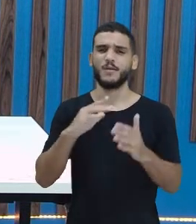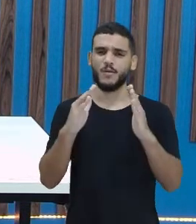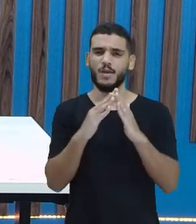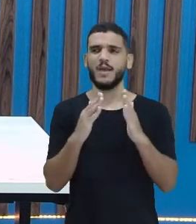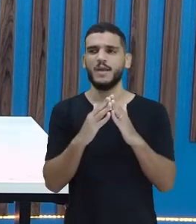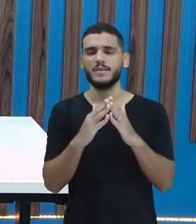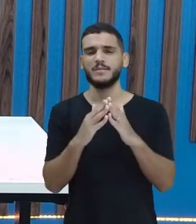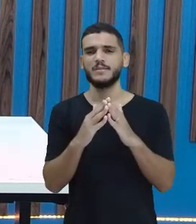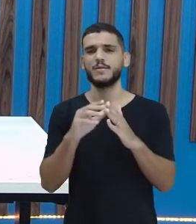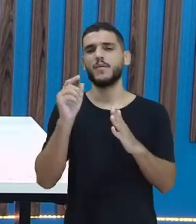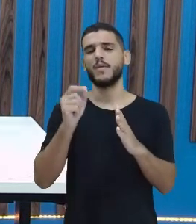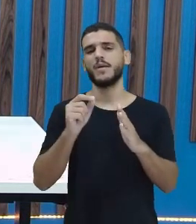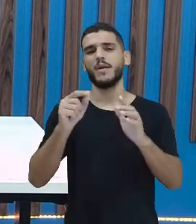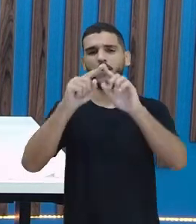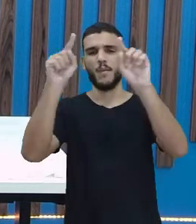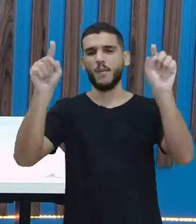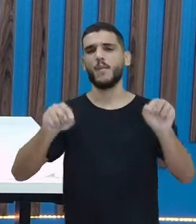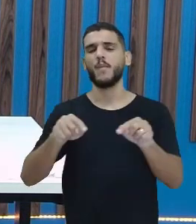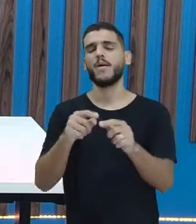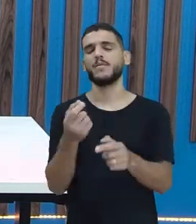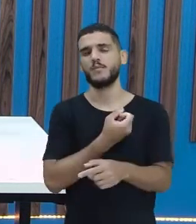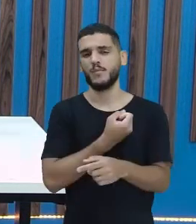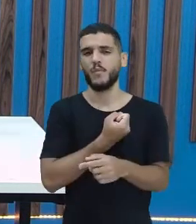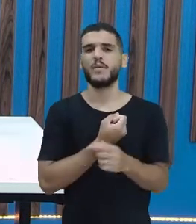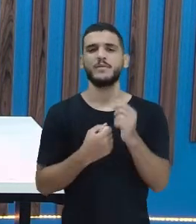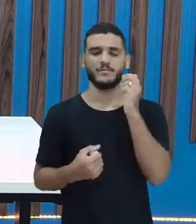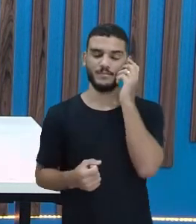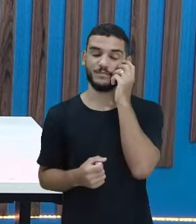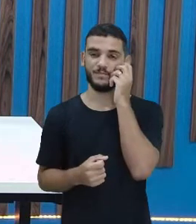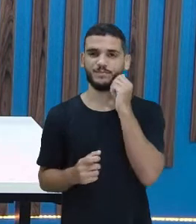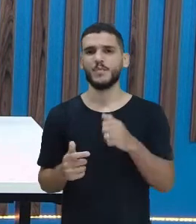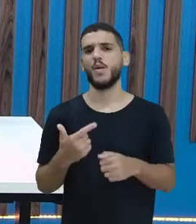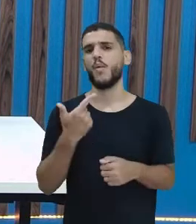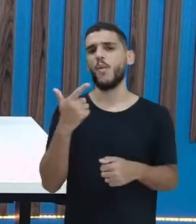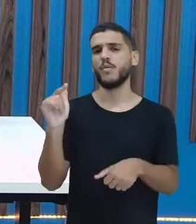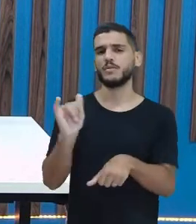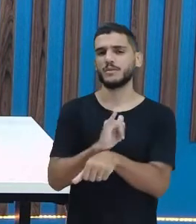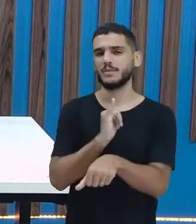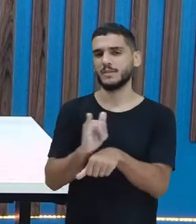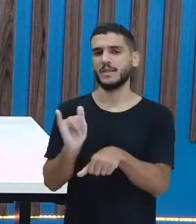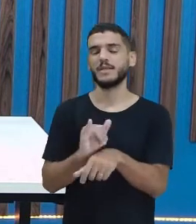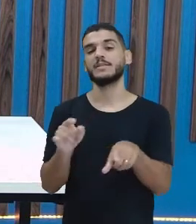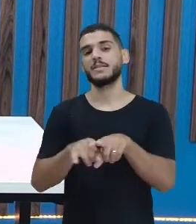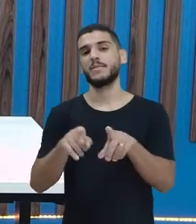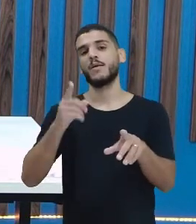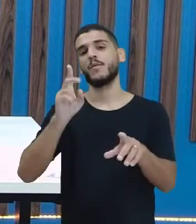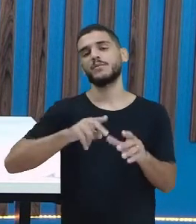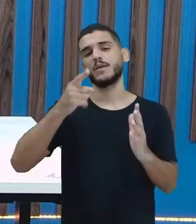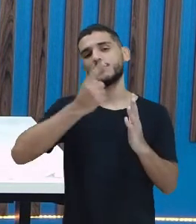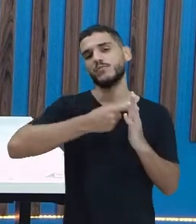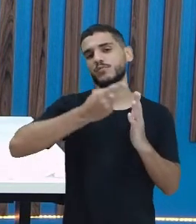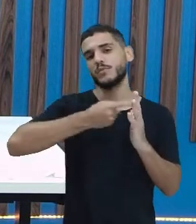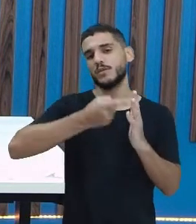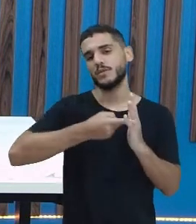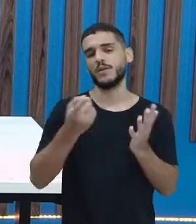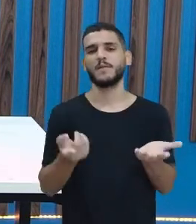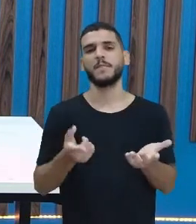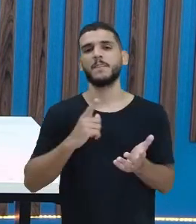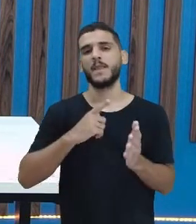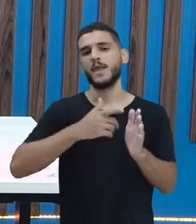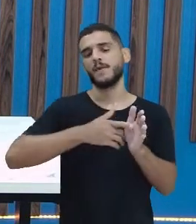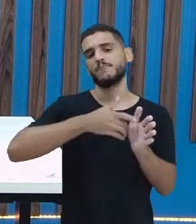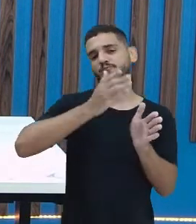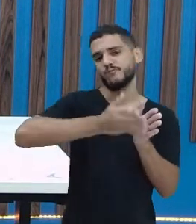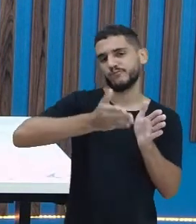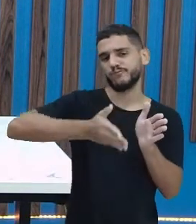todos os dias olha isso. E outra forma de você observar isso é através do calendário. A gente tem a sequência do número